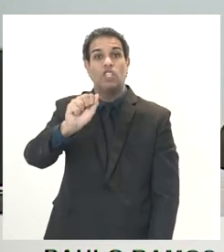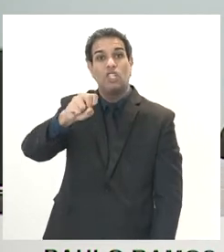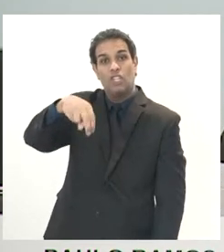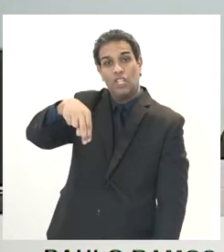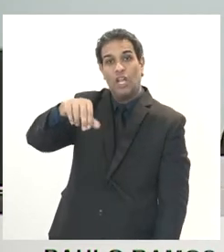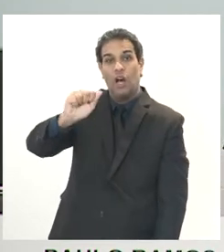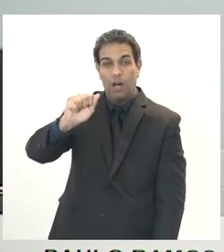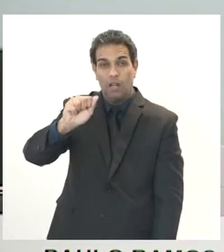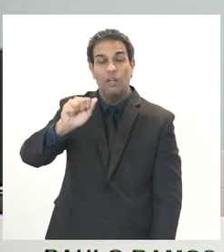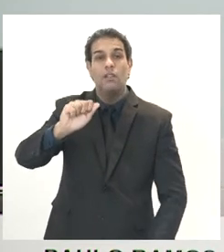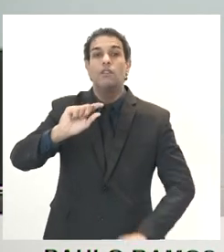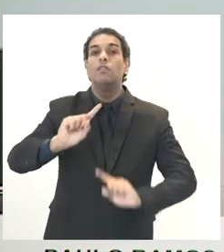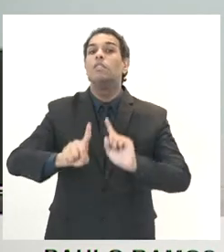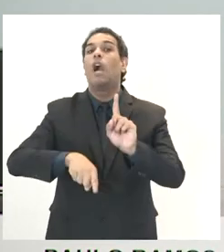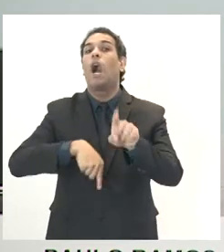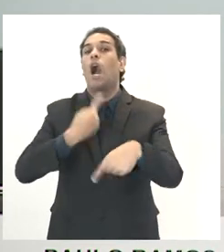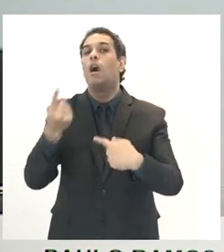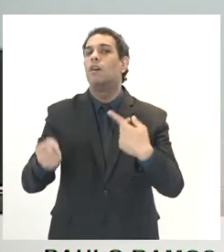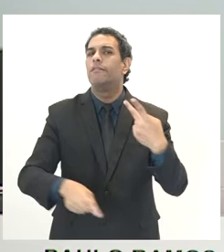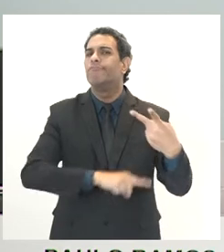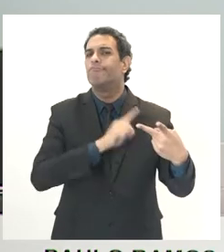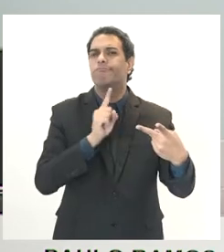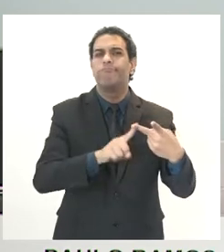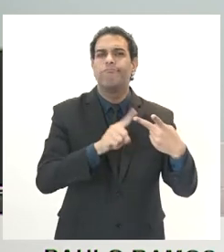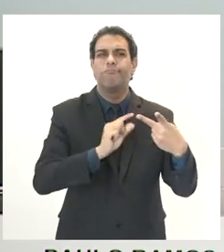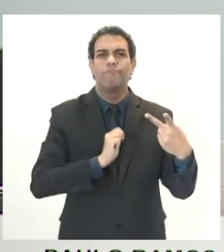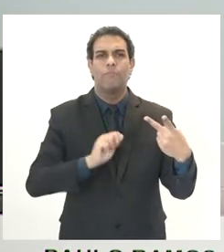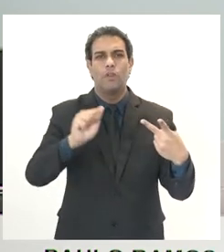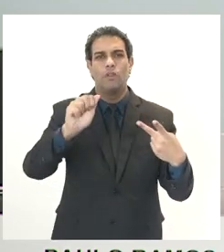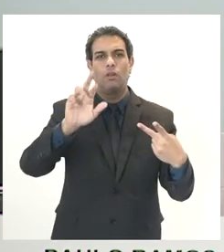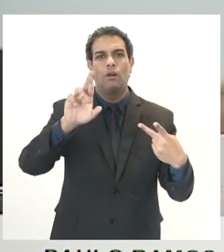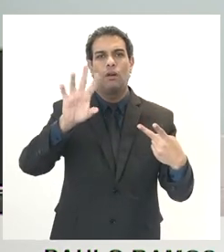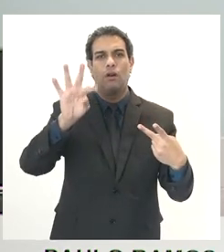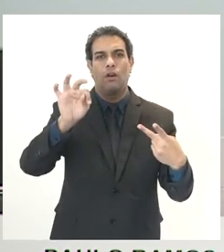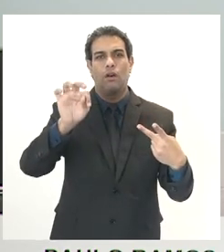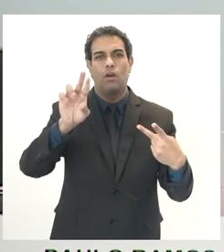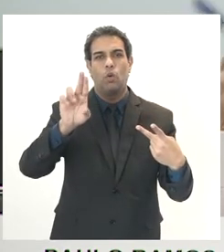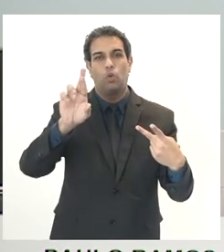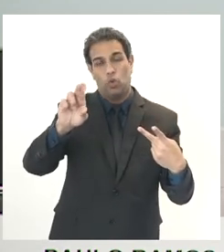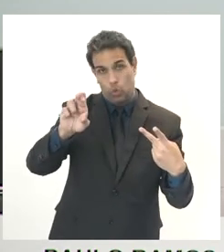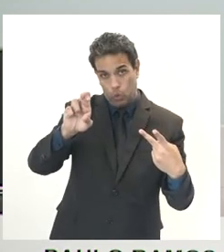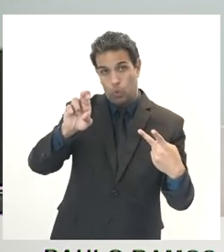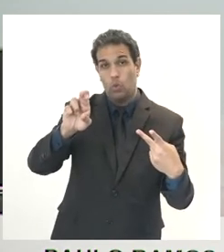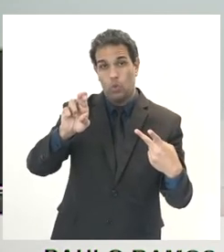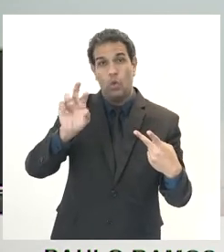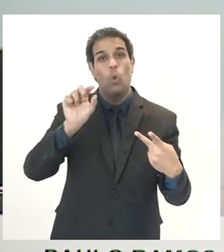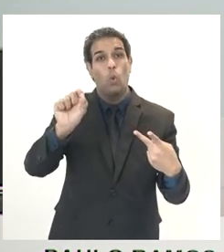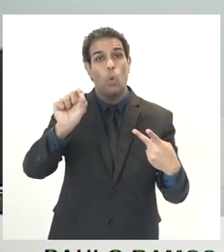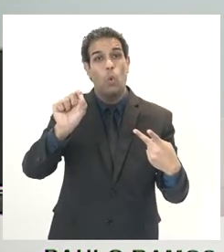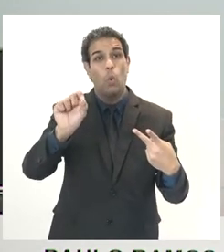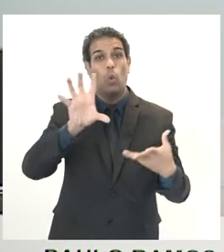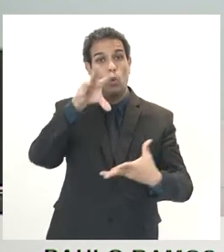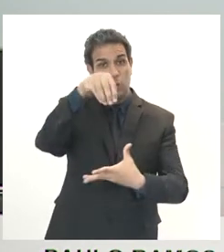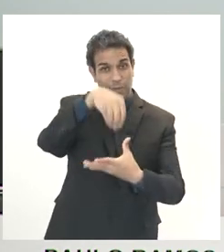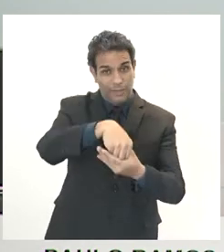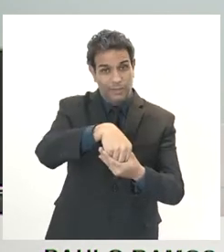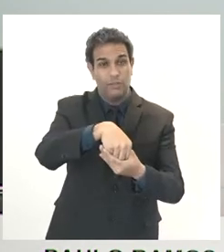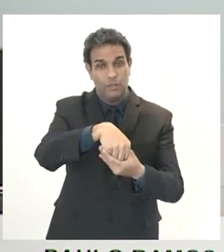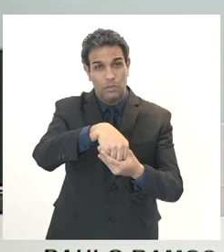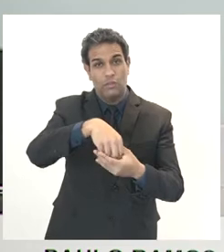Depois, tem aqui o Arthur Siqueira do Nascimento, de Nova Iguaçu.